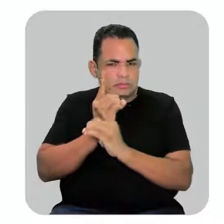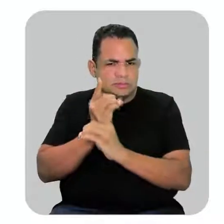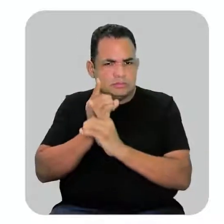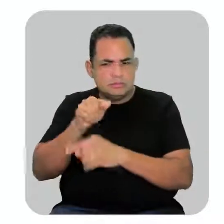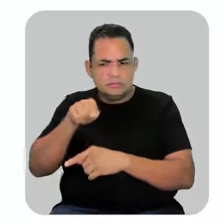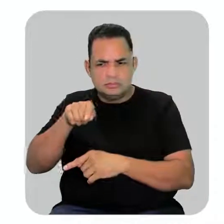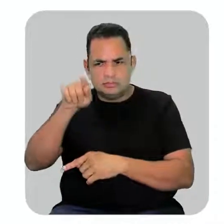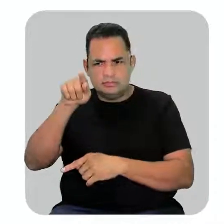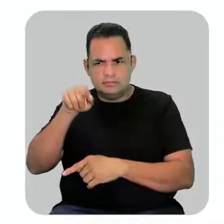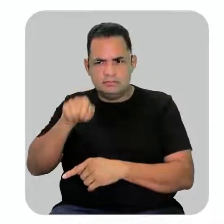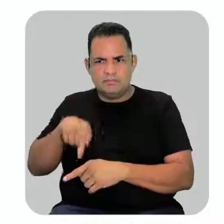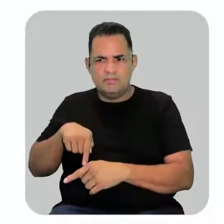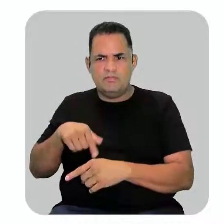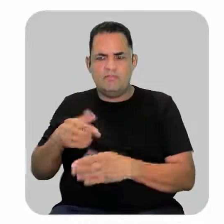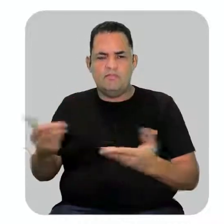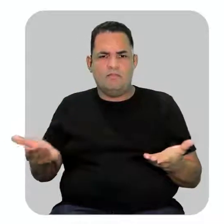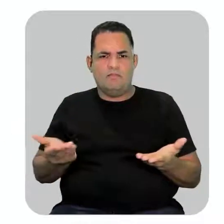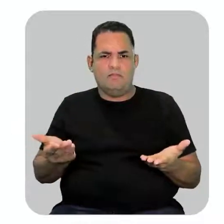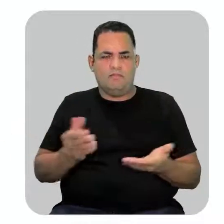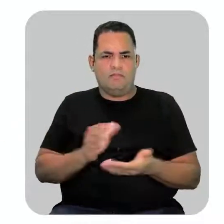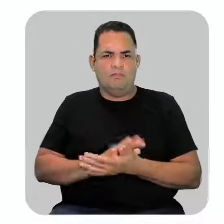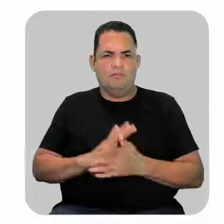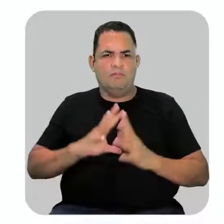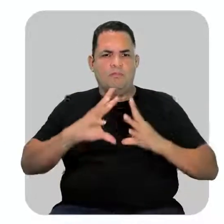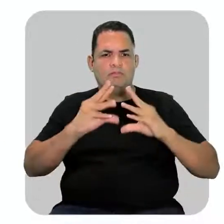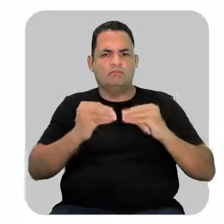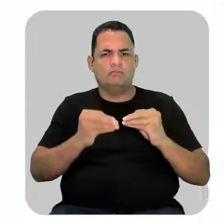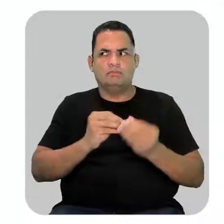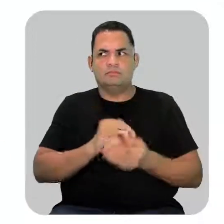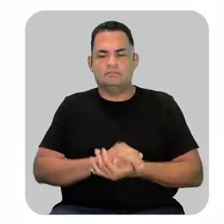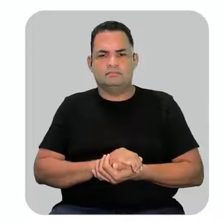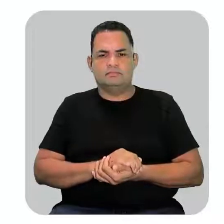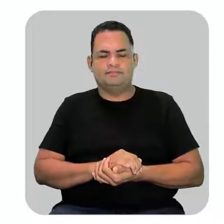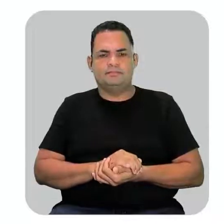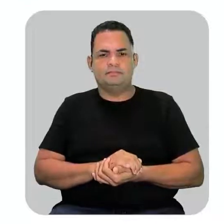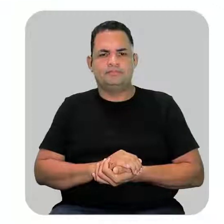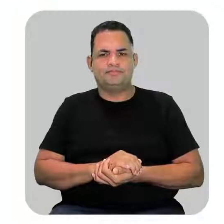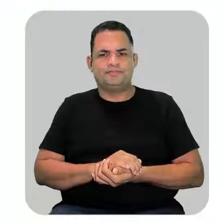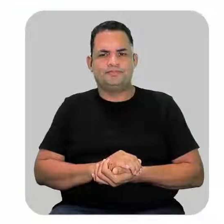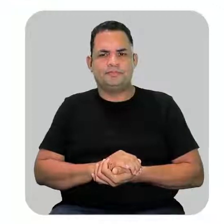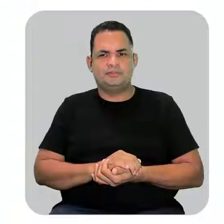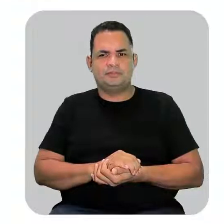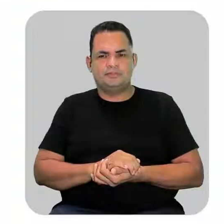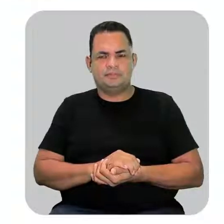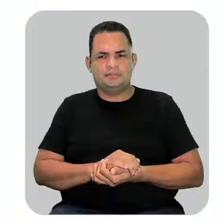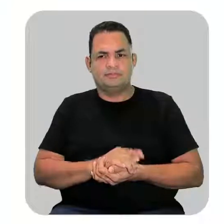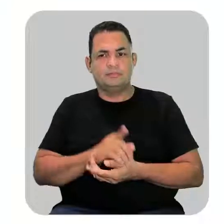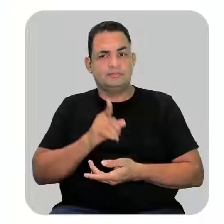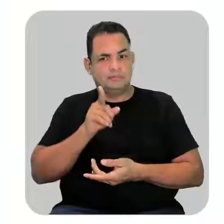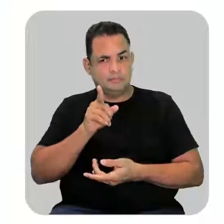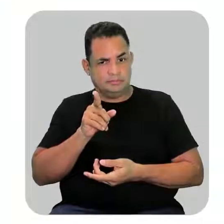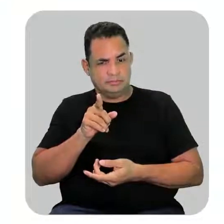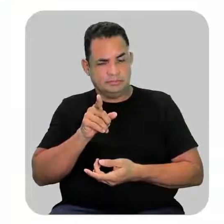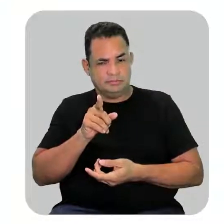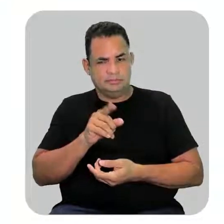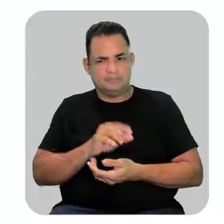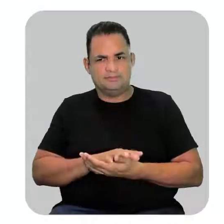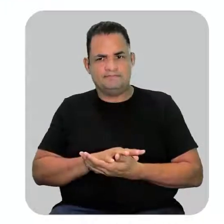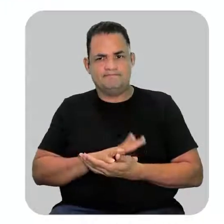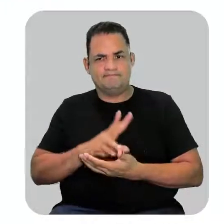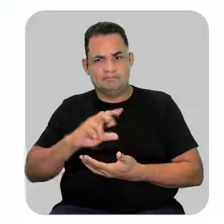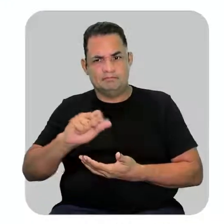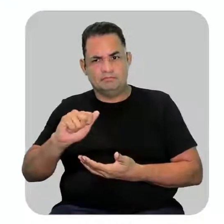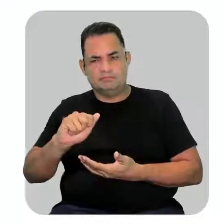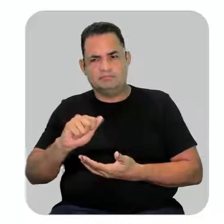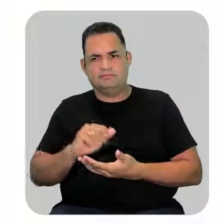ramificações que tem, nesse caso aqui, são todas iguais, são todas metil. E aí você vai dar o